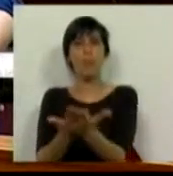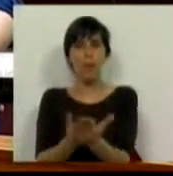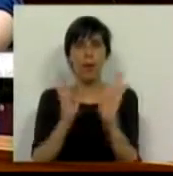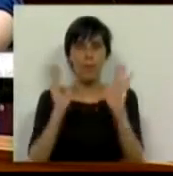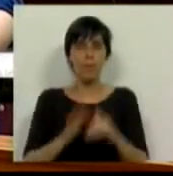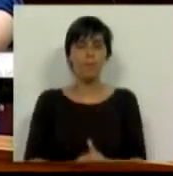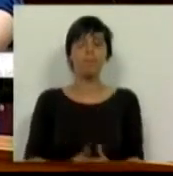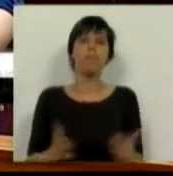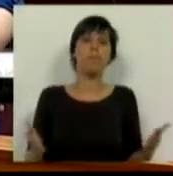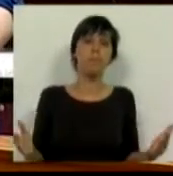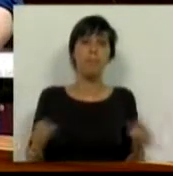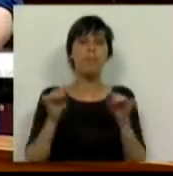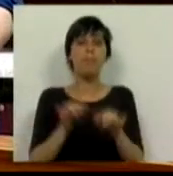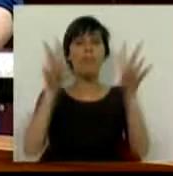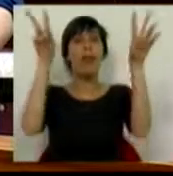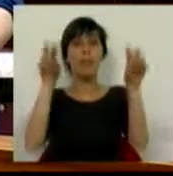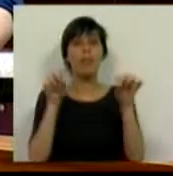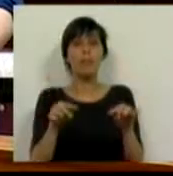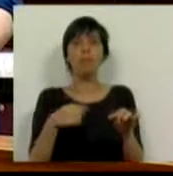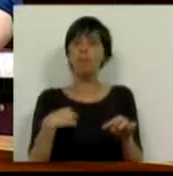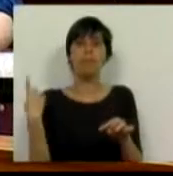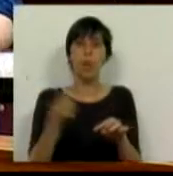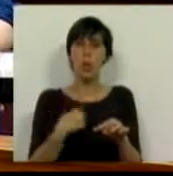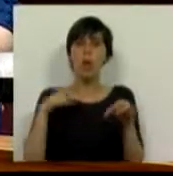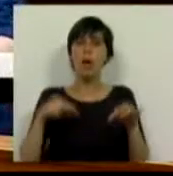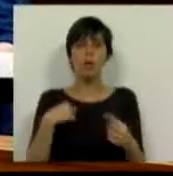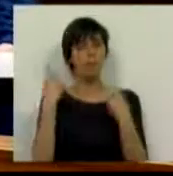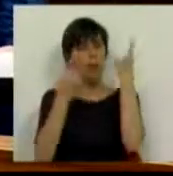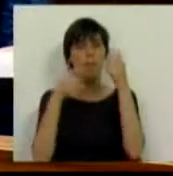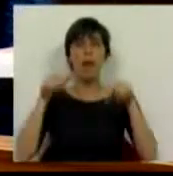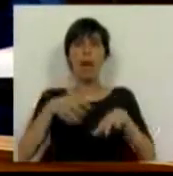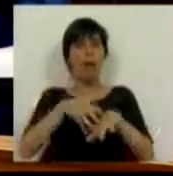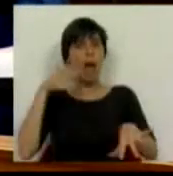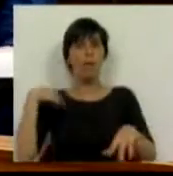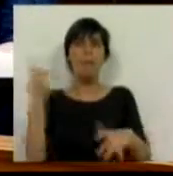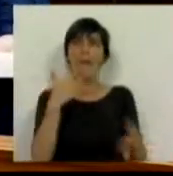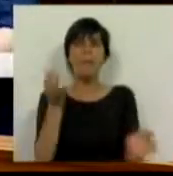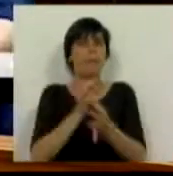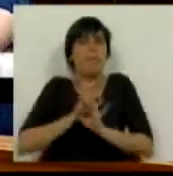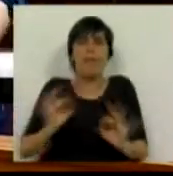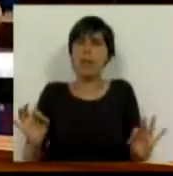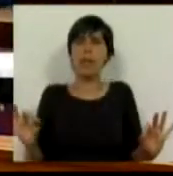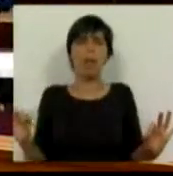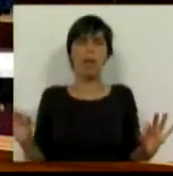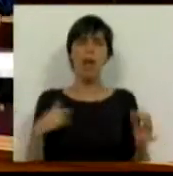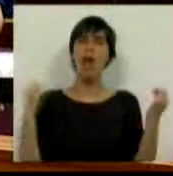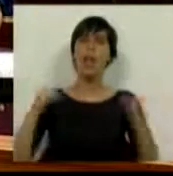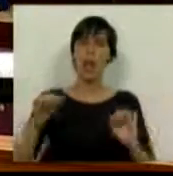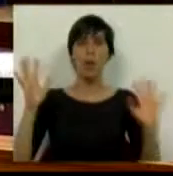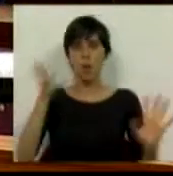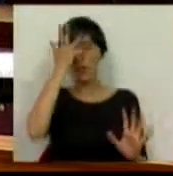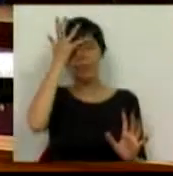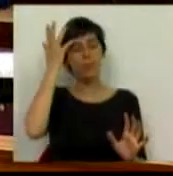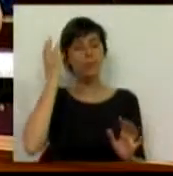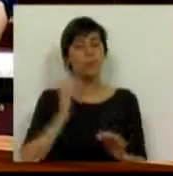E, quanto a essa matéria, estamos todos aqui, penso que nesta Câmara, perfeitamente de acordo.